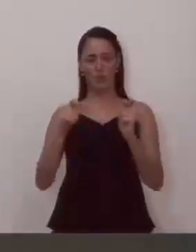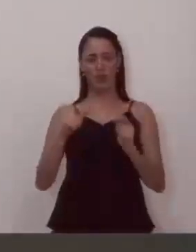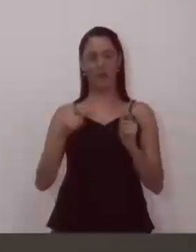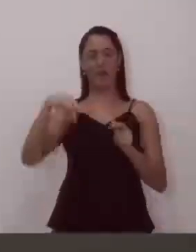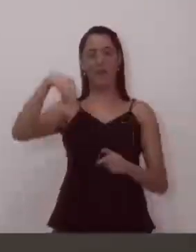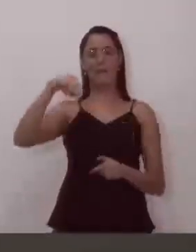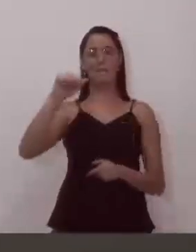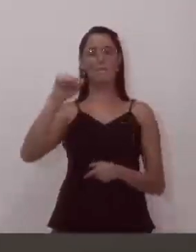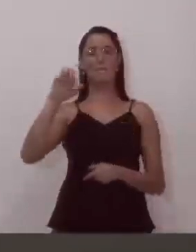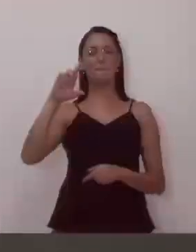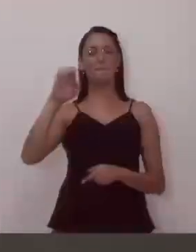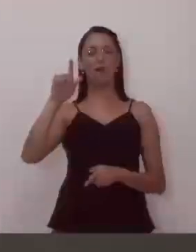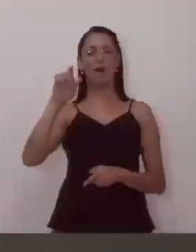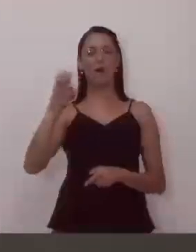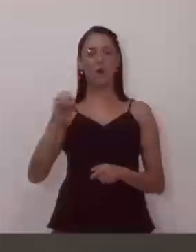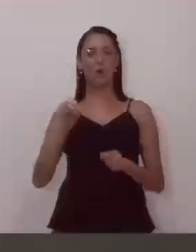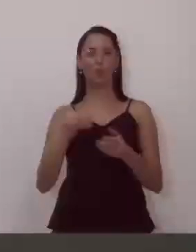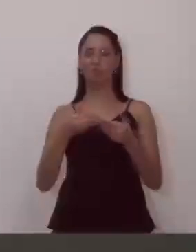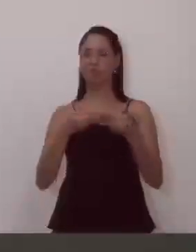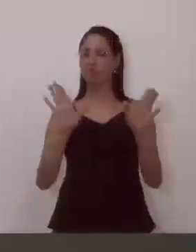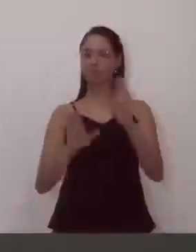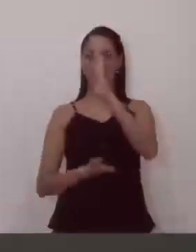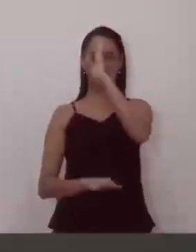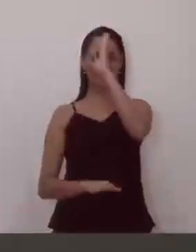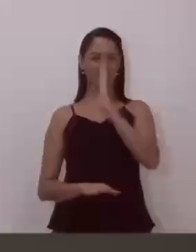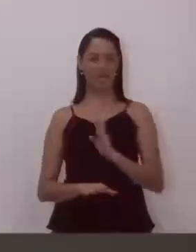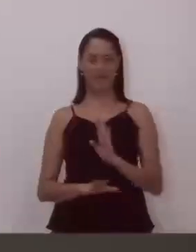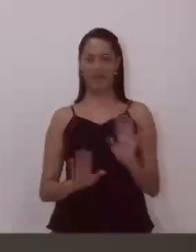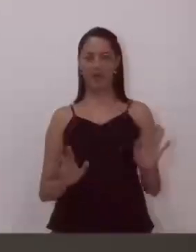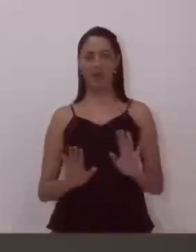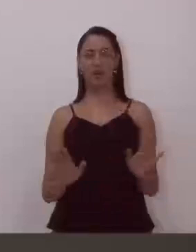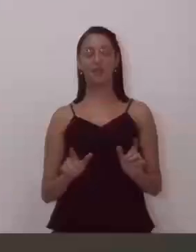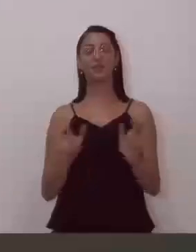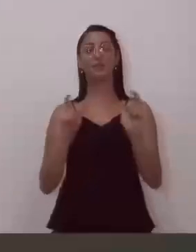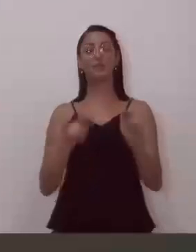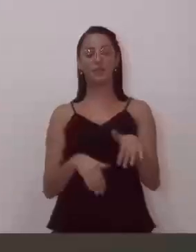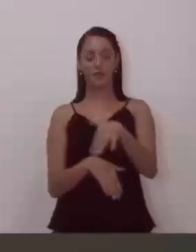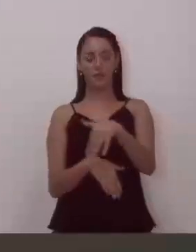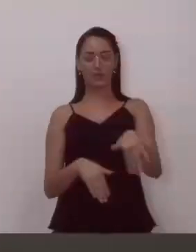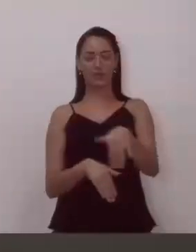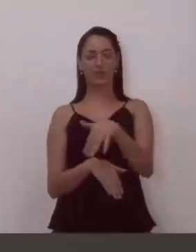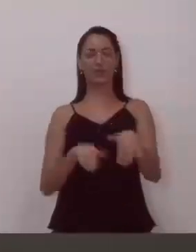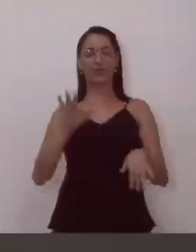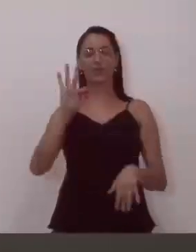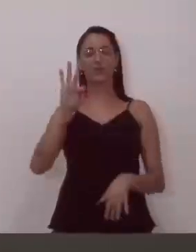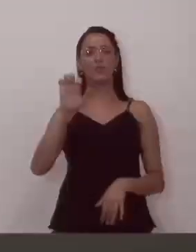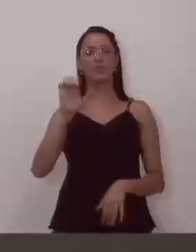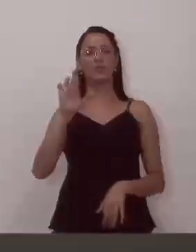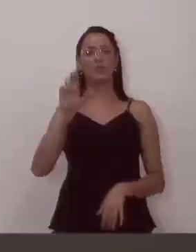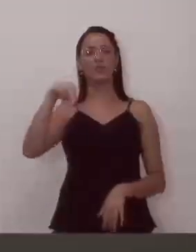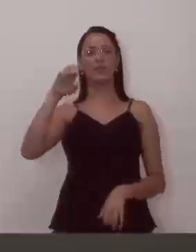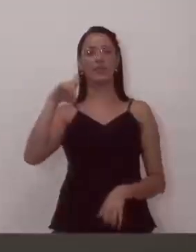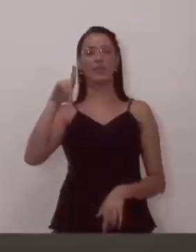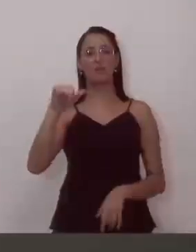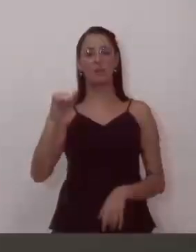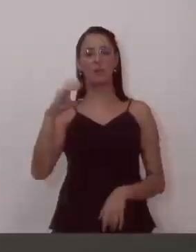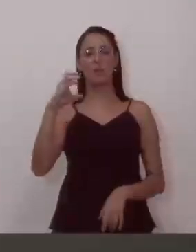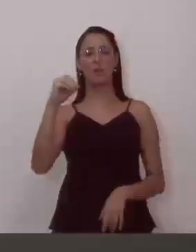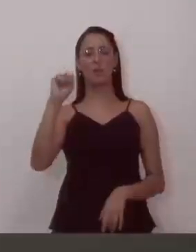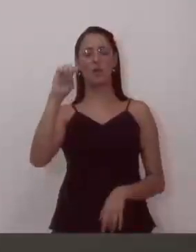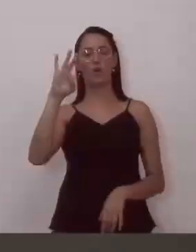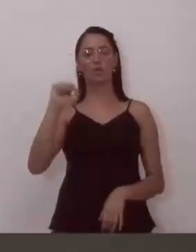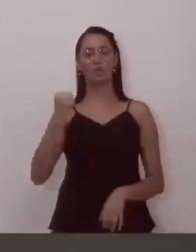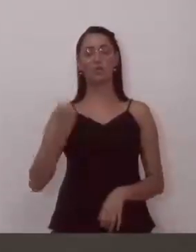aberto, gratuito. A Margot Gourmet é na rua Fernando Costa, 316, está aberta aqui,